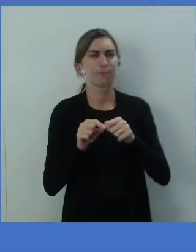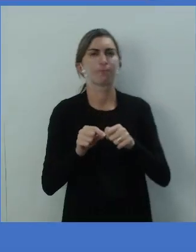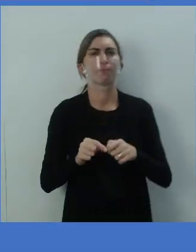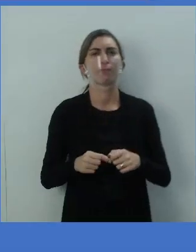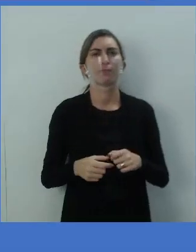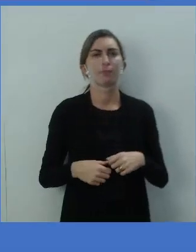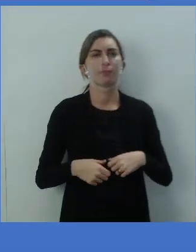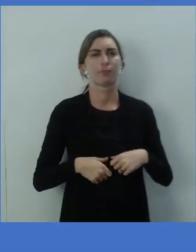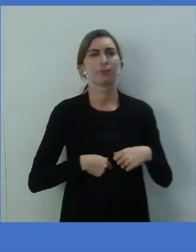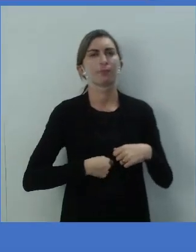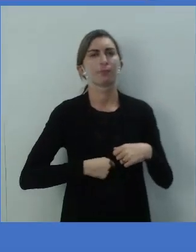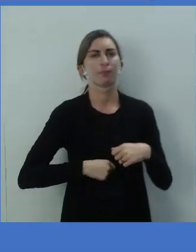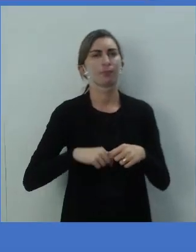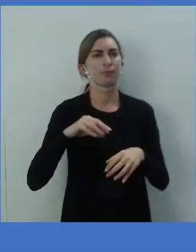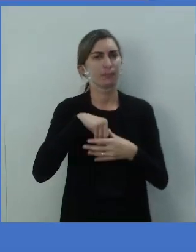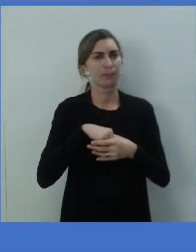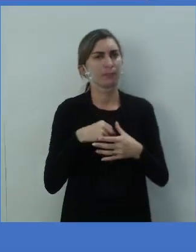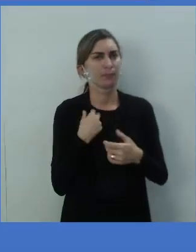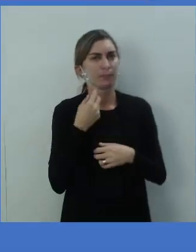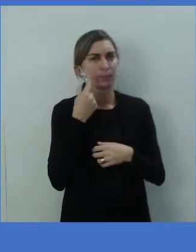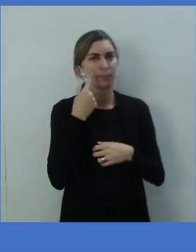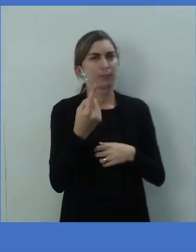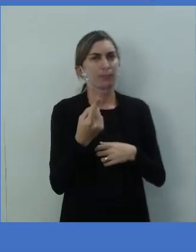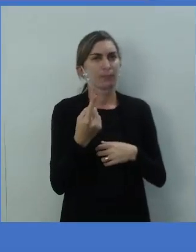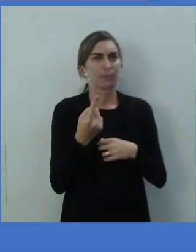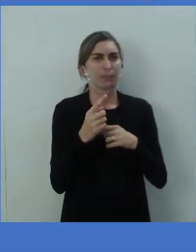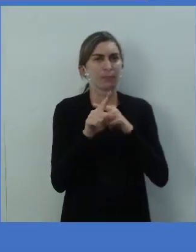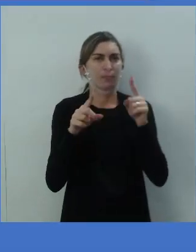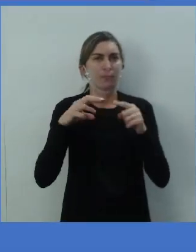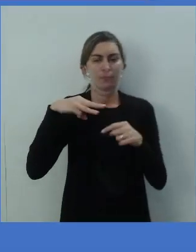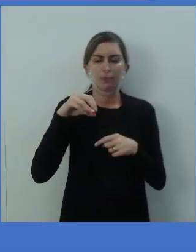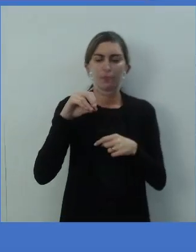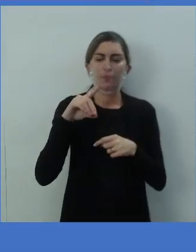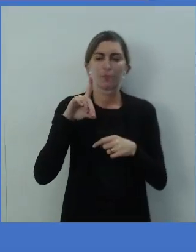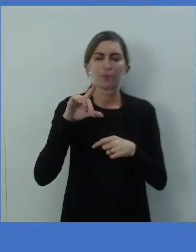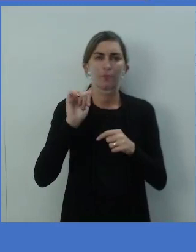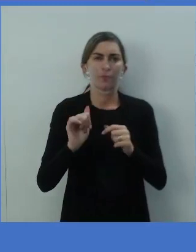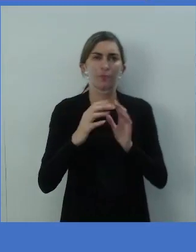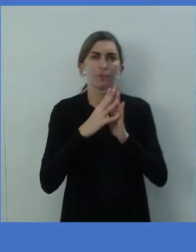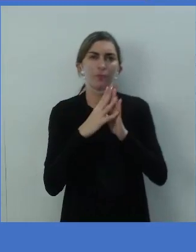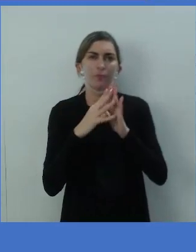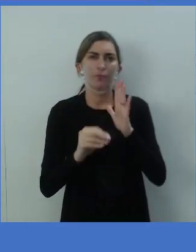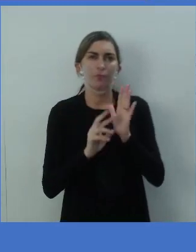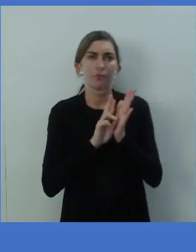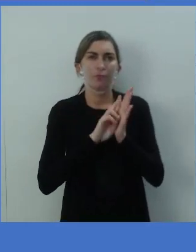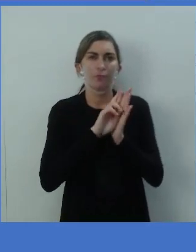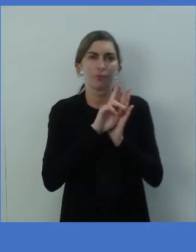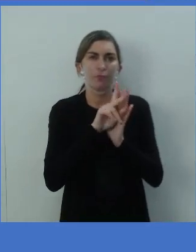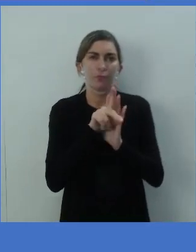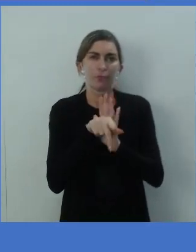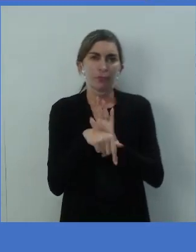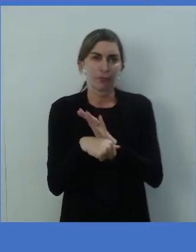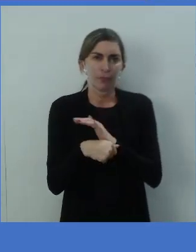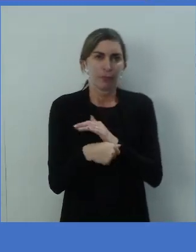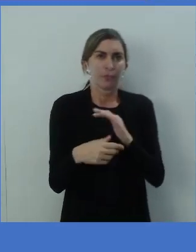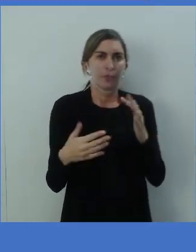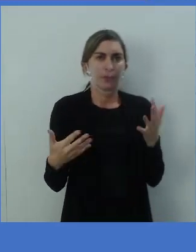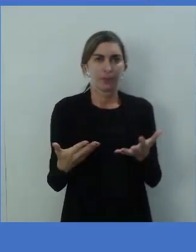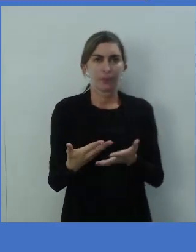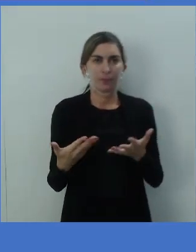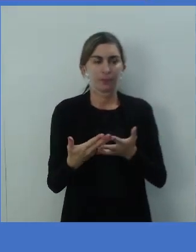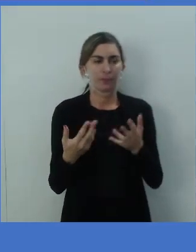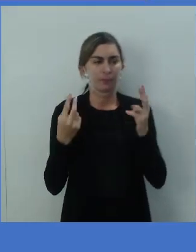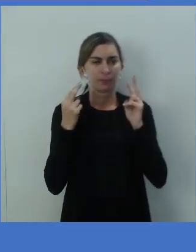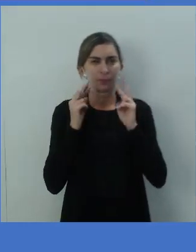Dentro disso, a gente vai ver os modal verbs. Existem vários, mas hoje nós iremos ver